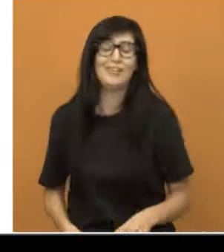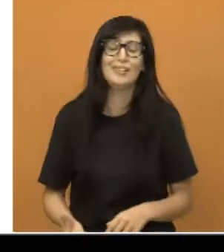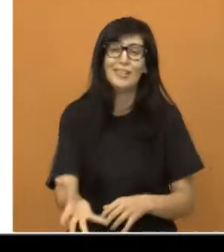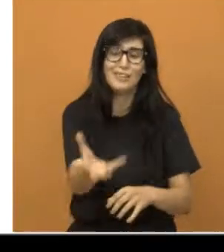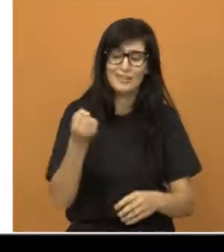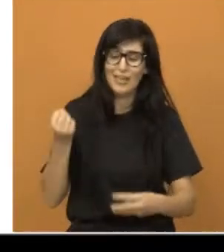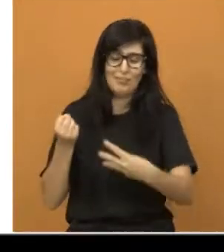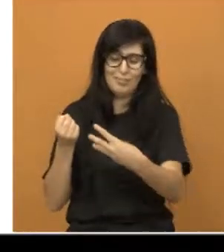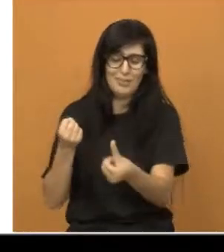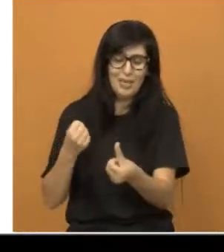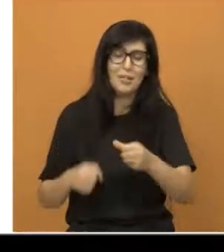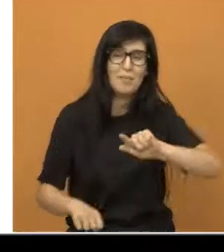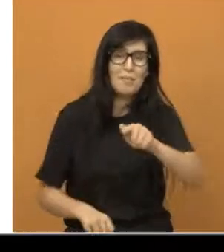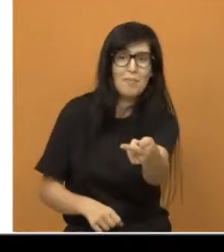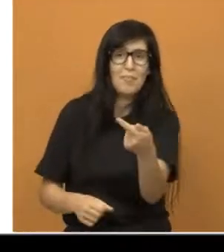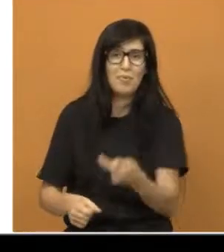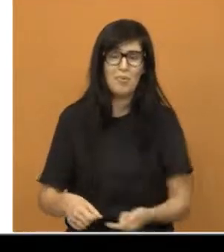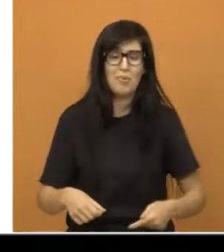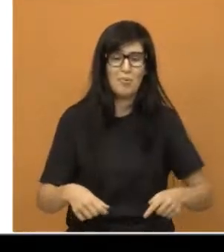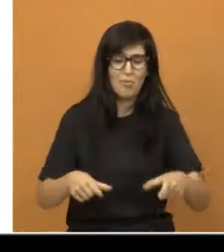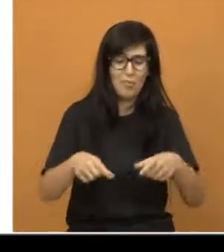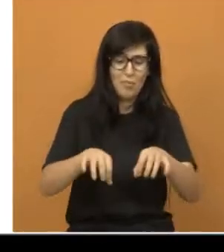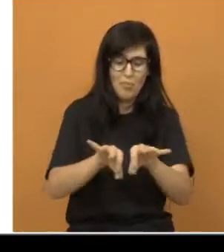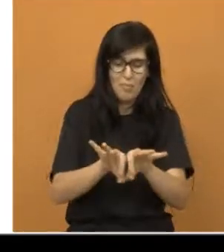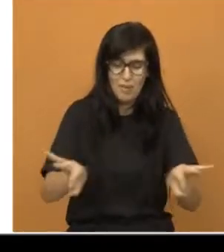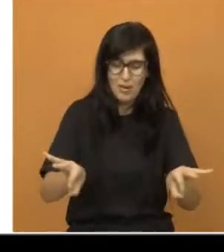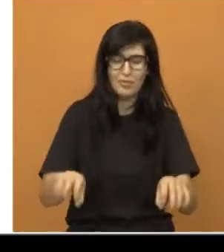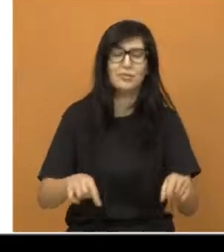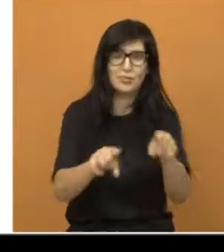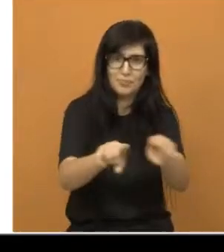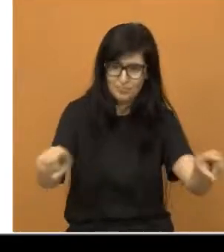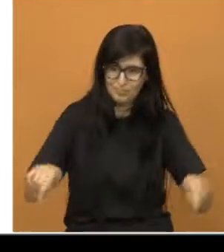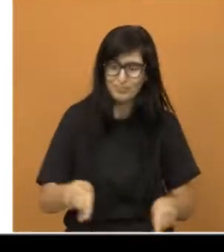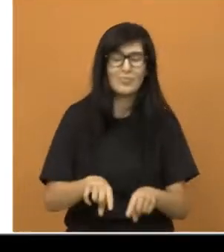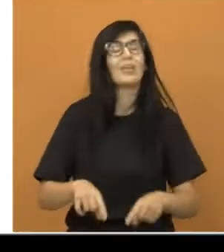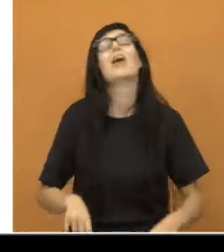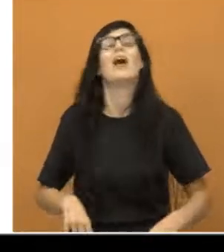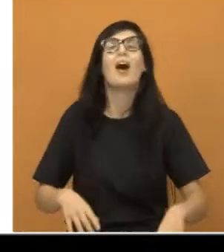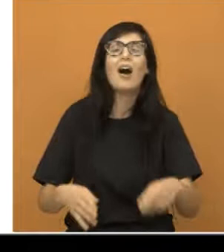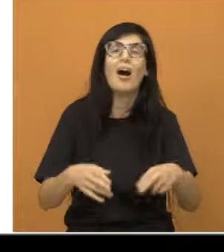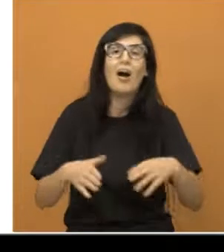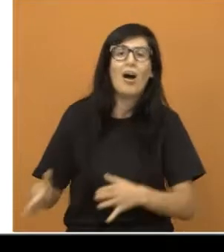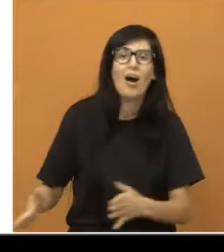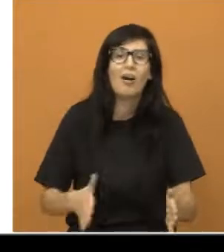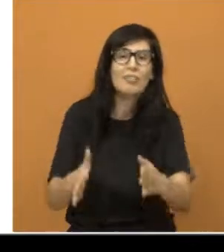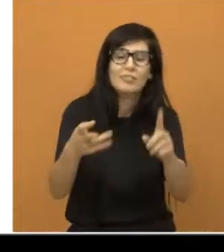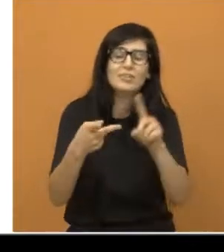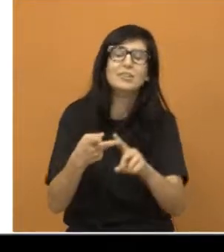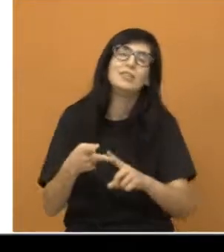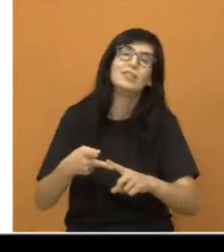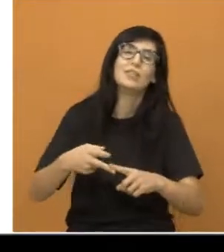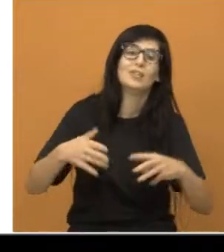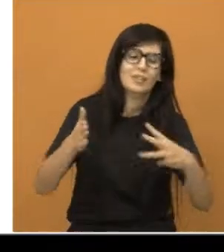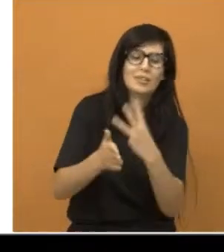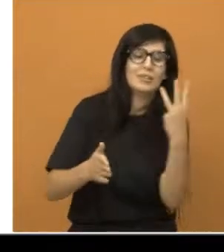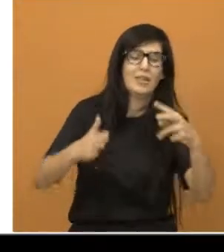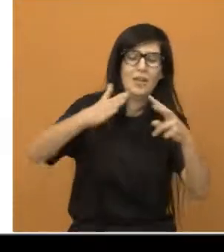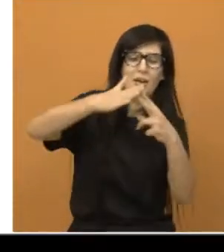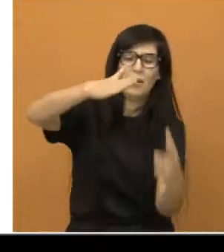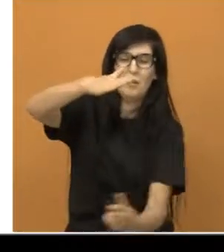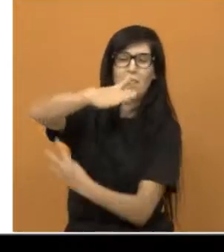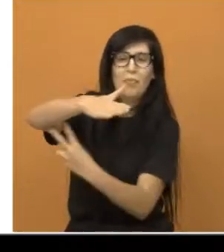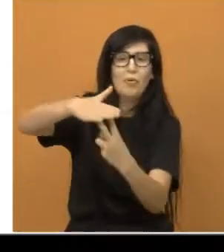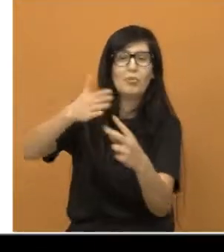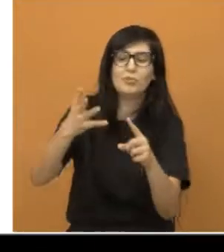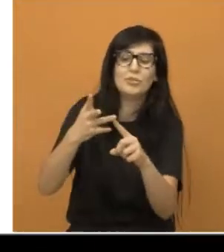mil metros quadrados para a Avenida Projeto Terceira Ponte e um parque linear no Rio Paraíba. Todo mundo